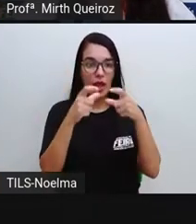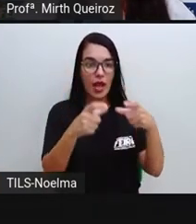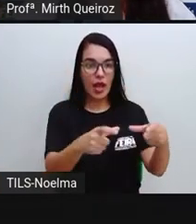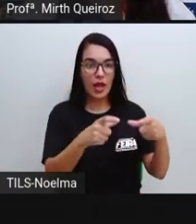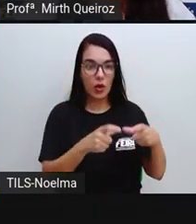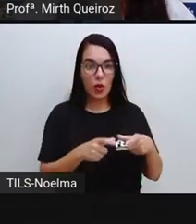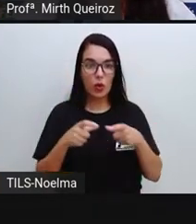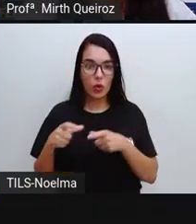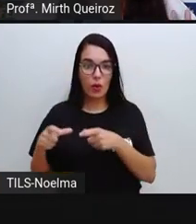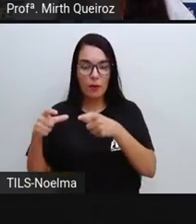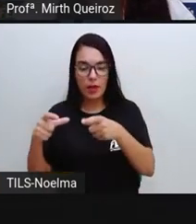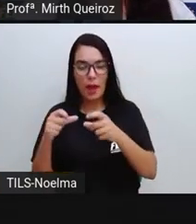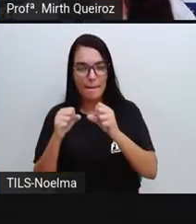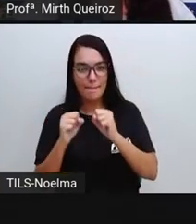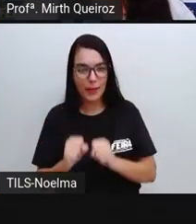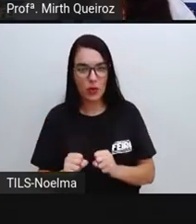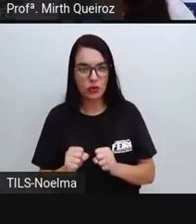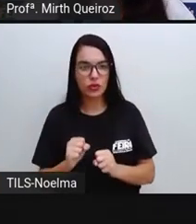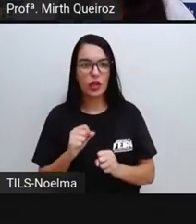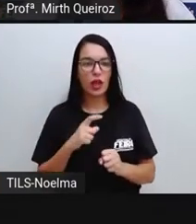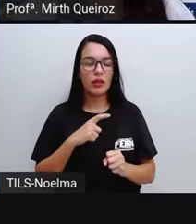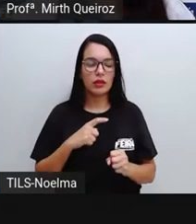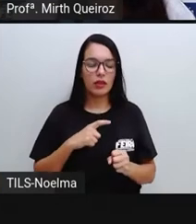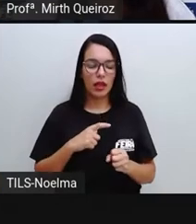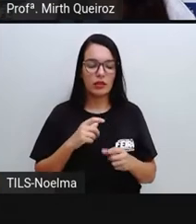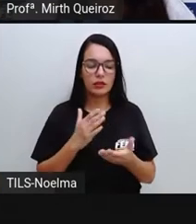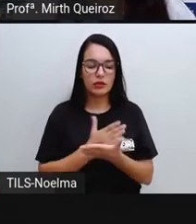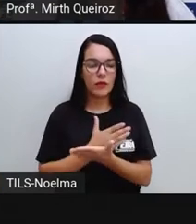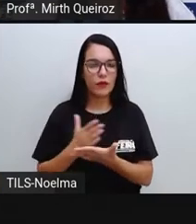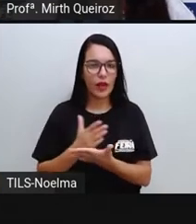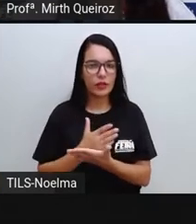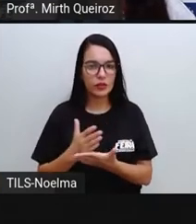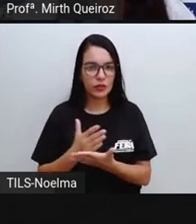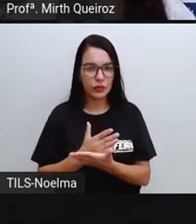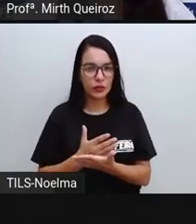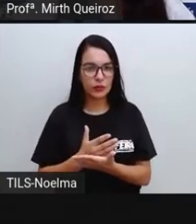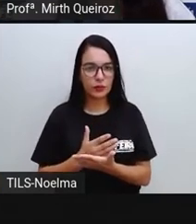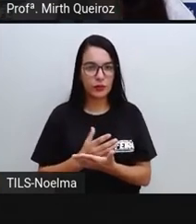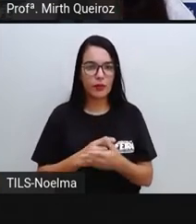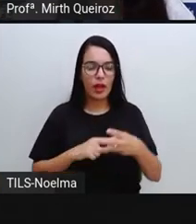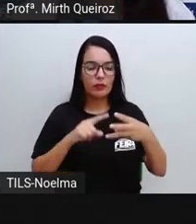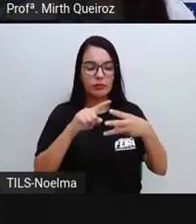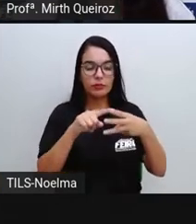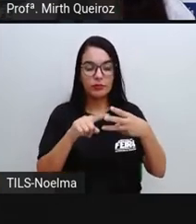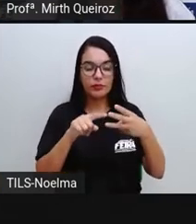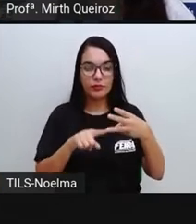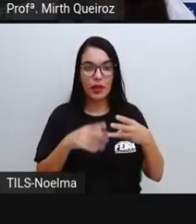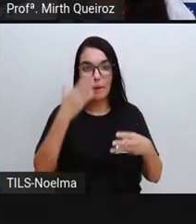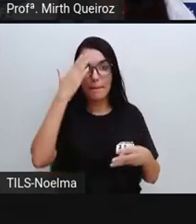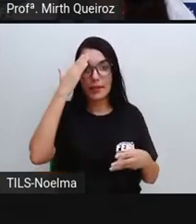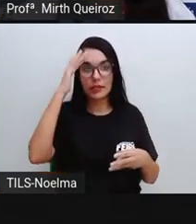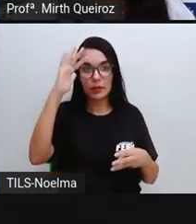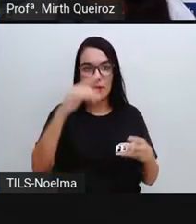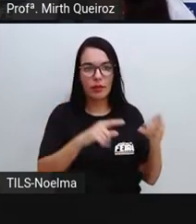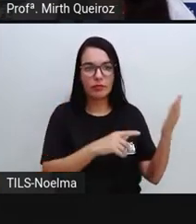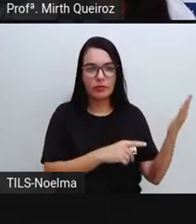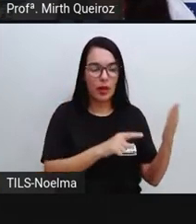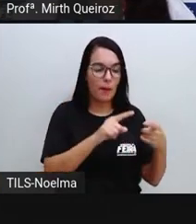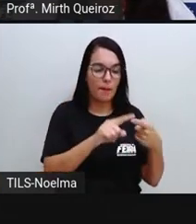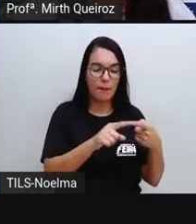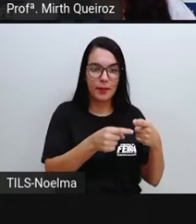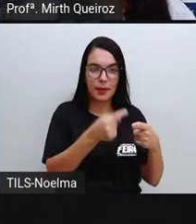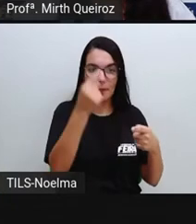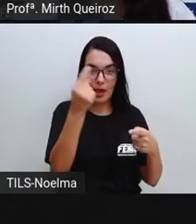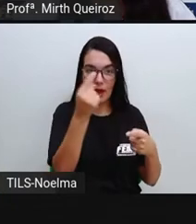classificados em setores da economia. Aí nós temos os três setores principais. São o setor primário,